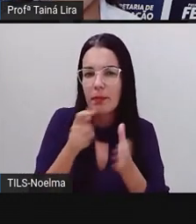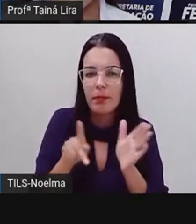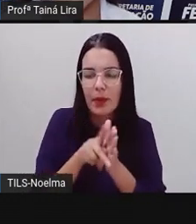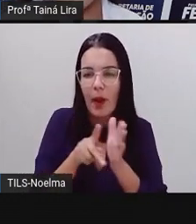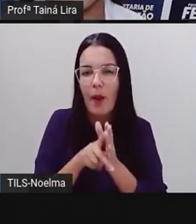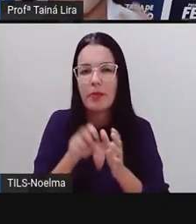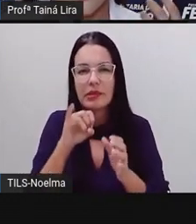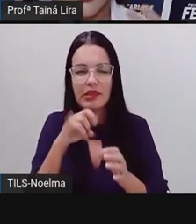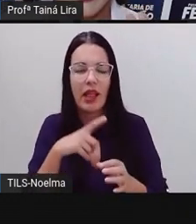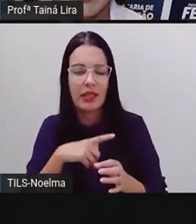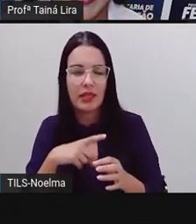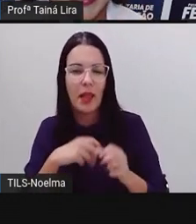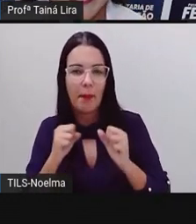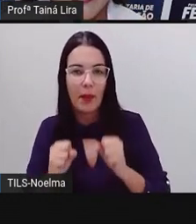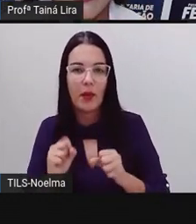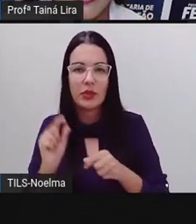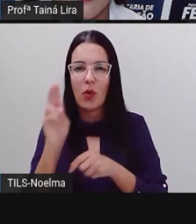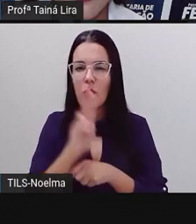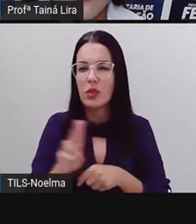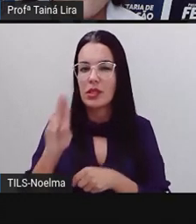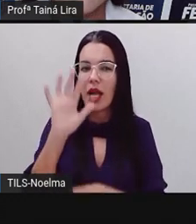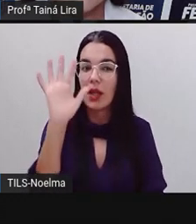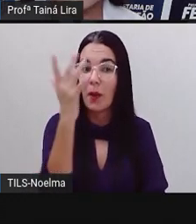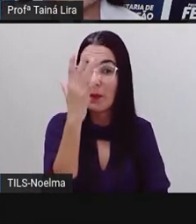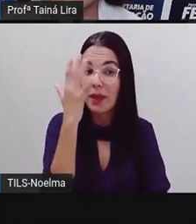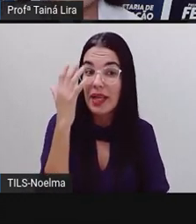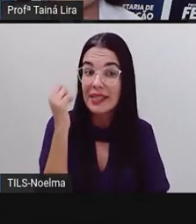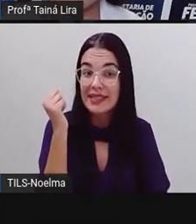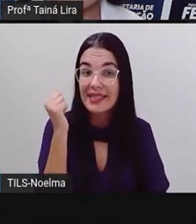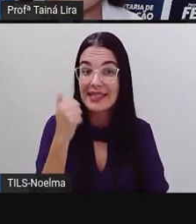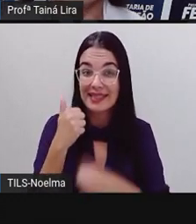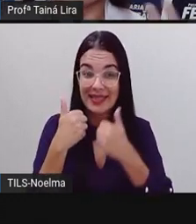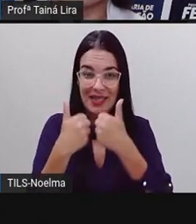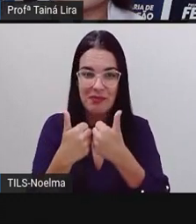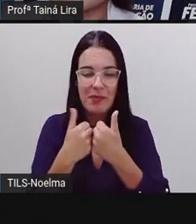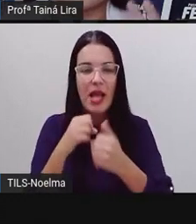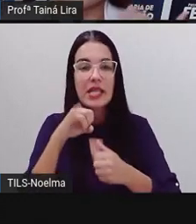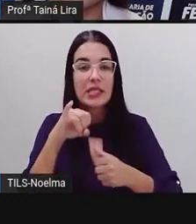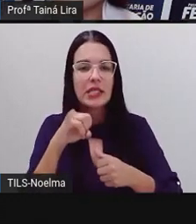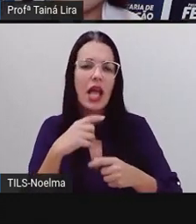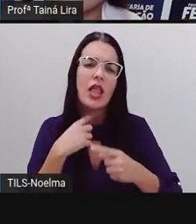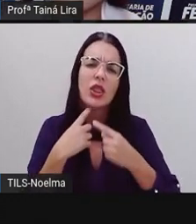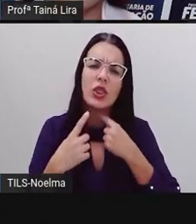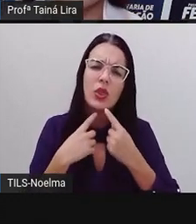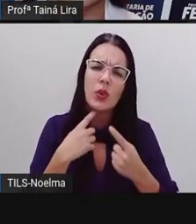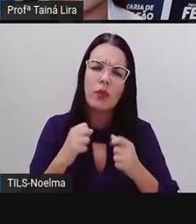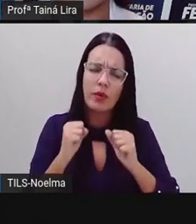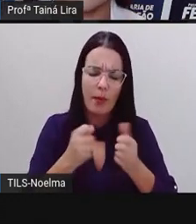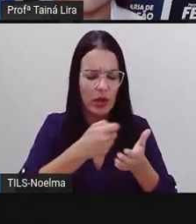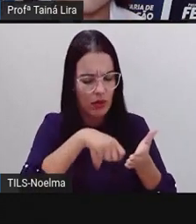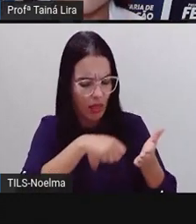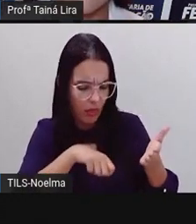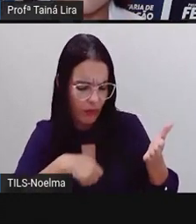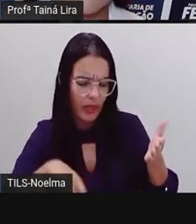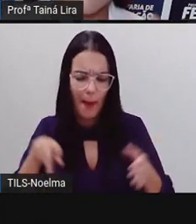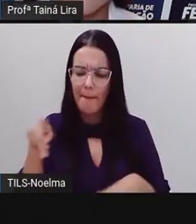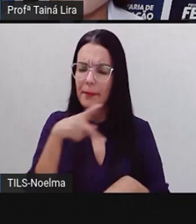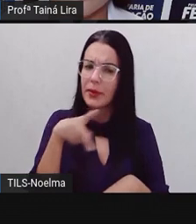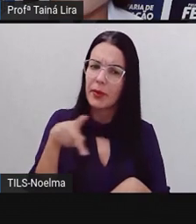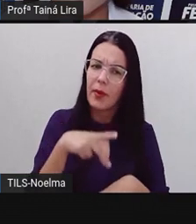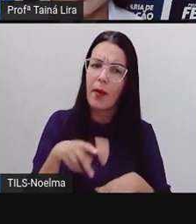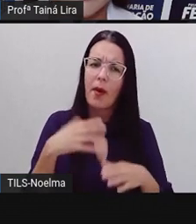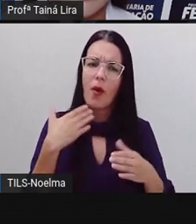esses remédios aí, utilizando plantas, tá bom? Qualquer dúvida, anotar, perguntar, trocar